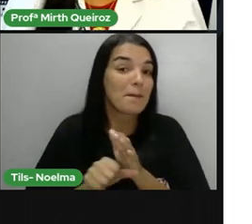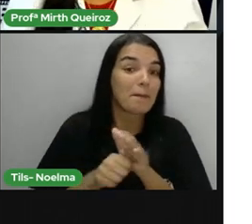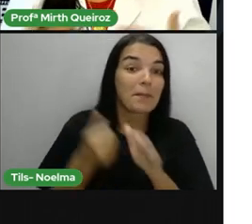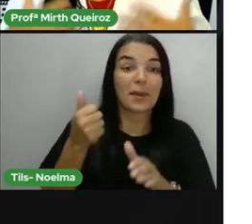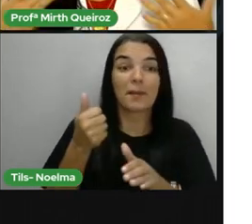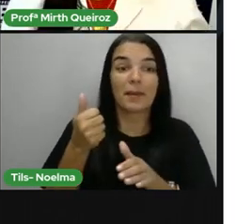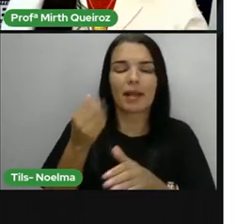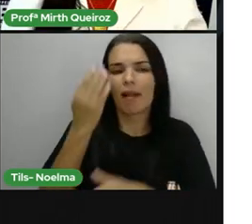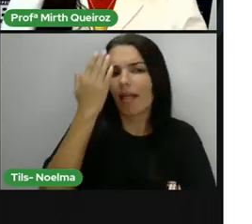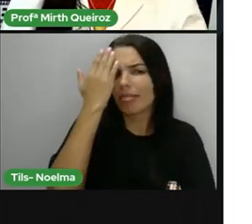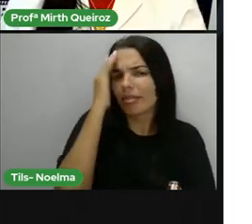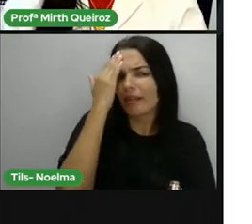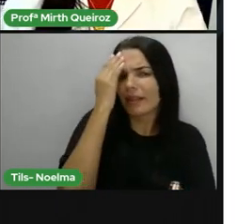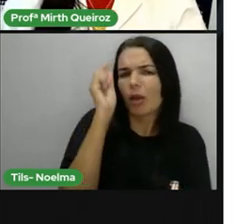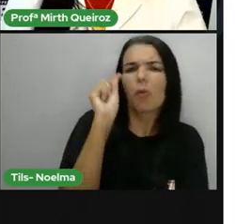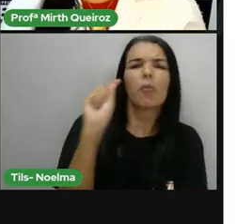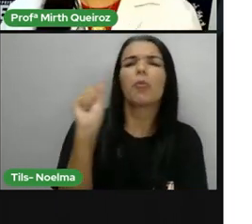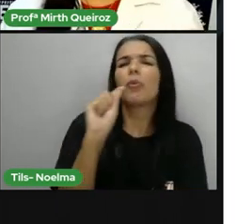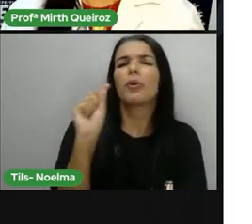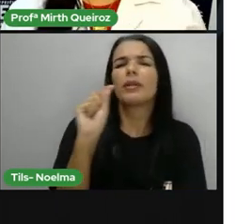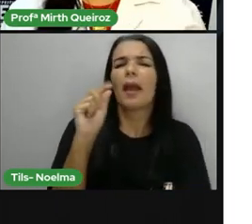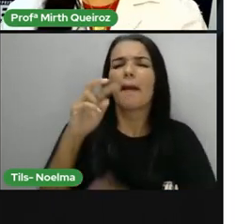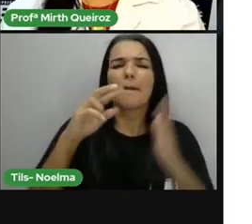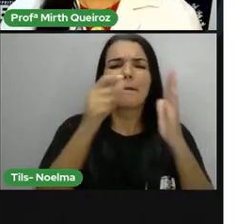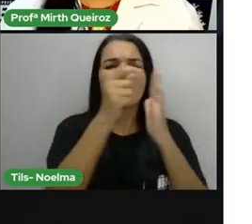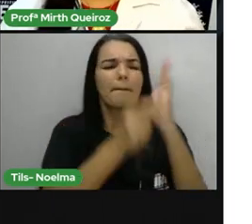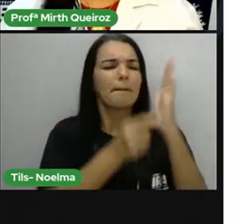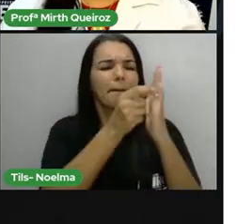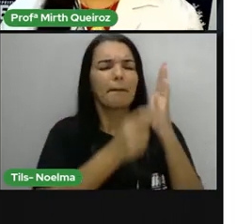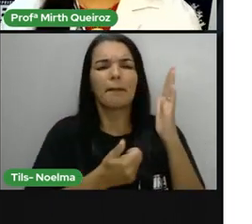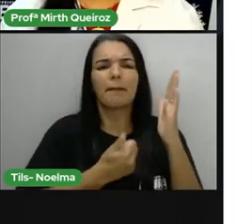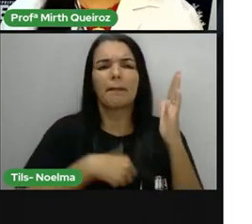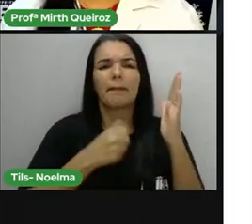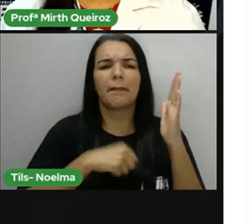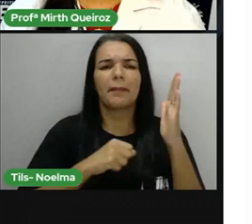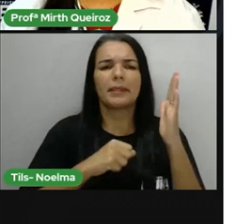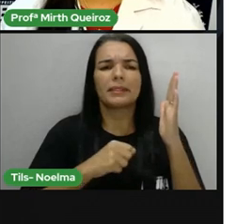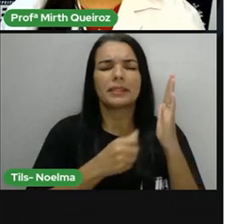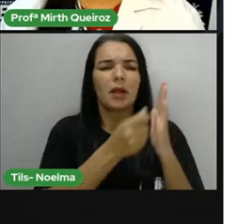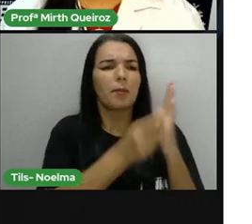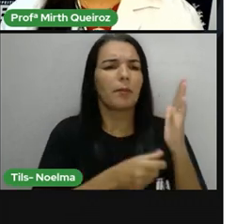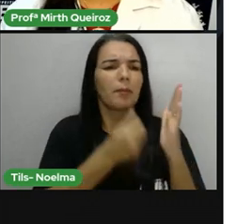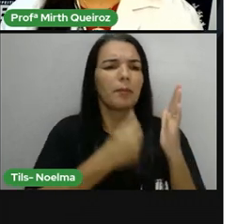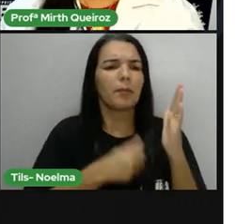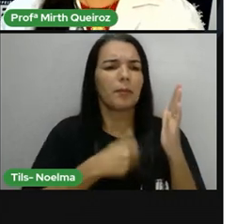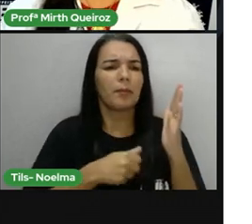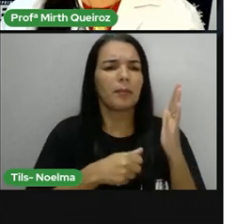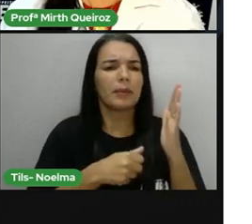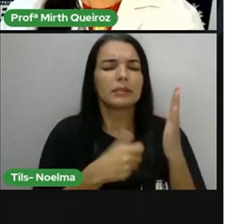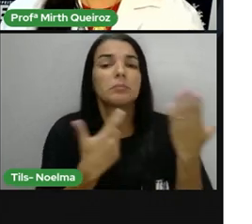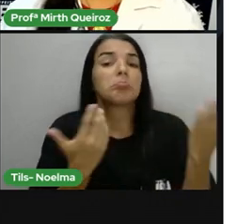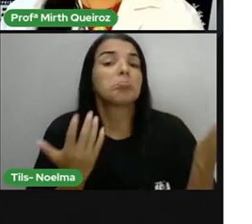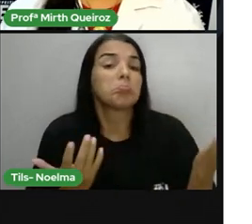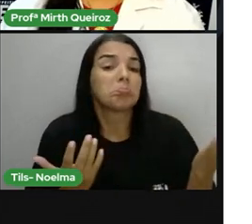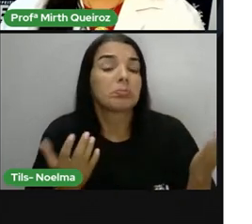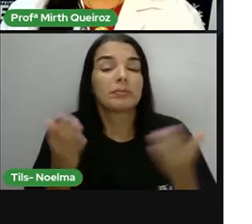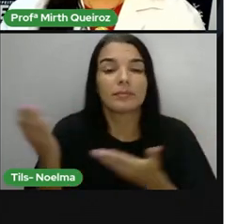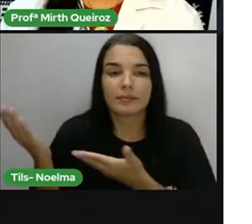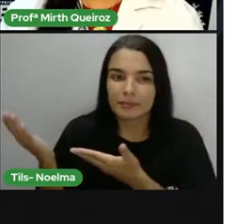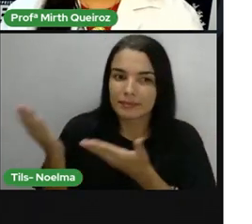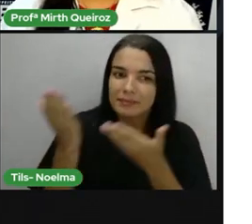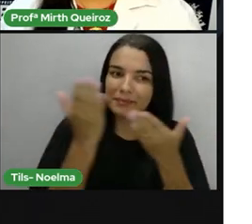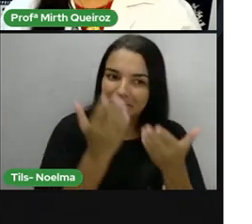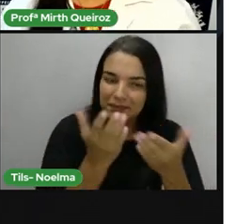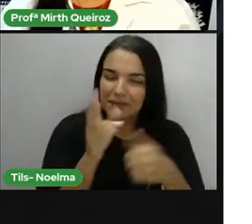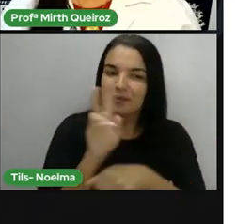entender o que que é patrimônio, Pró, o que que é patrimônio. Pra isso a Pró trouxe aqui